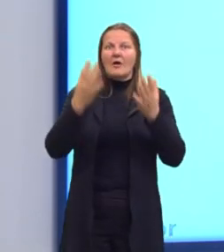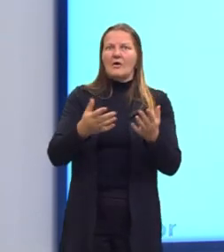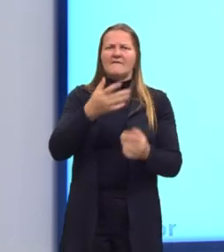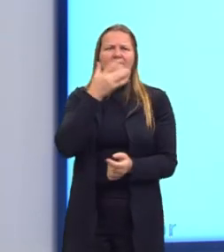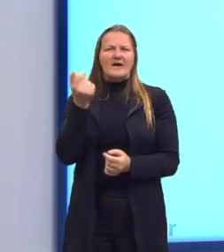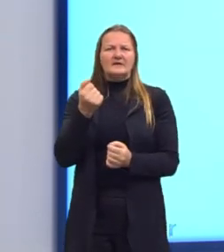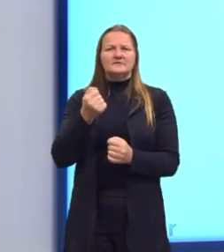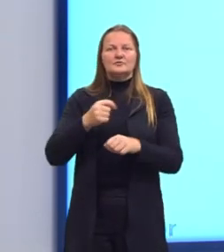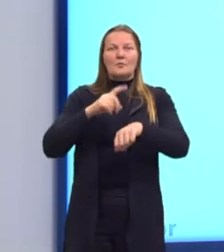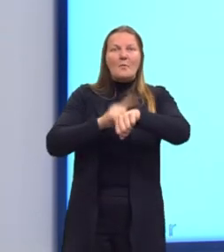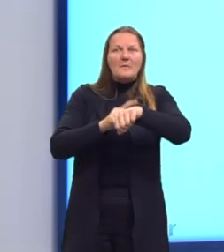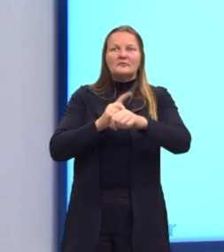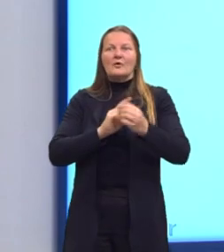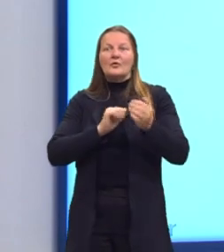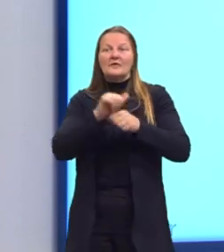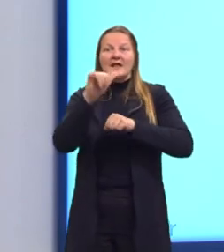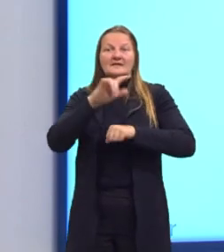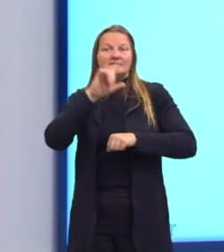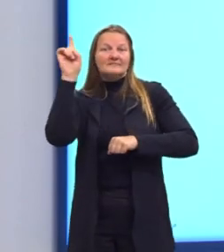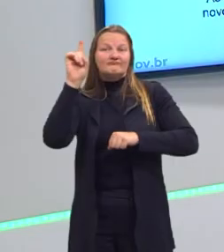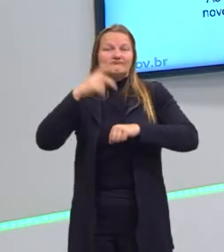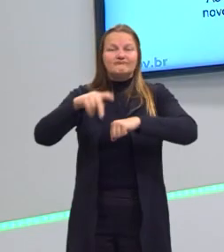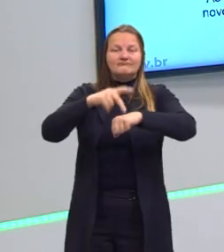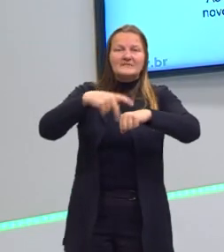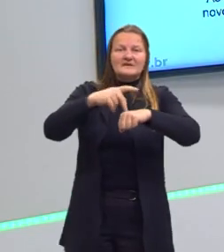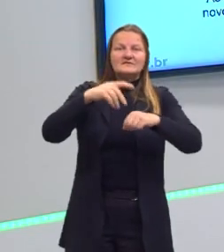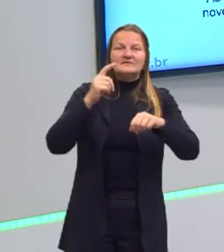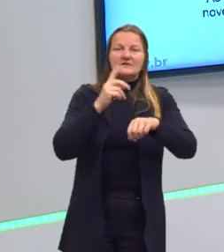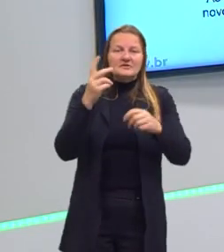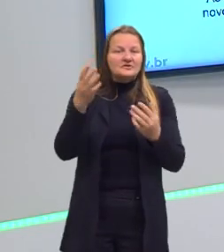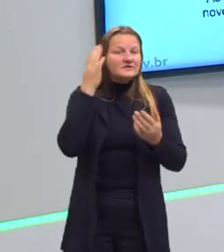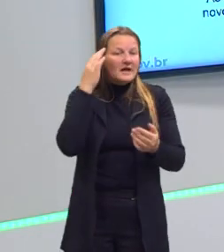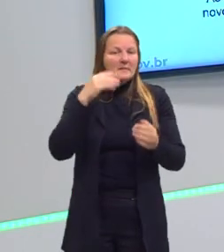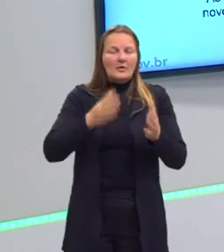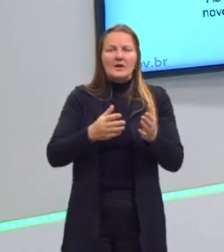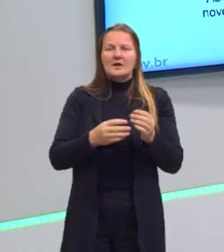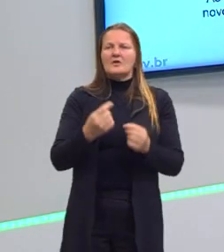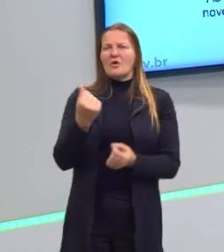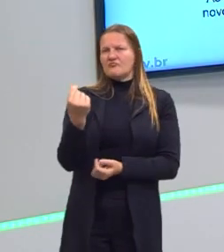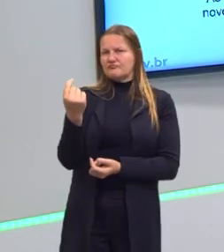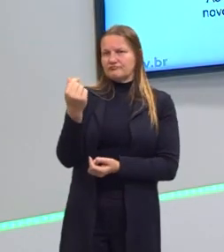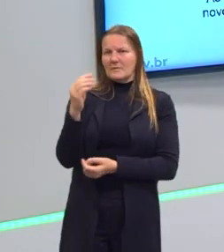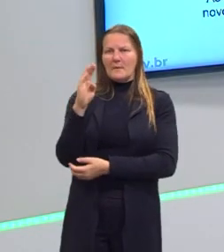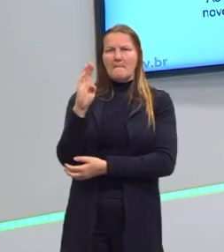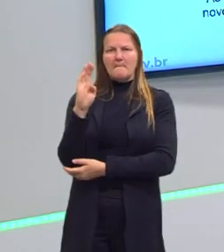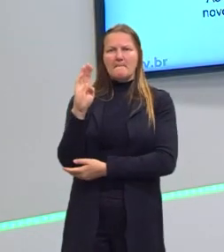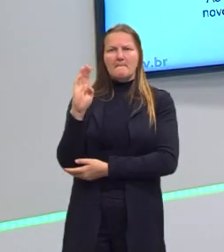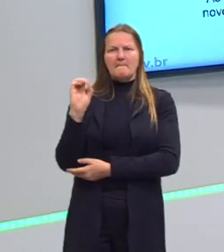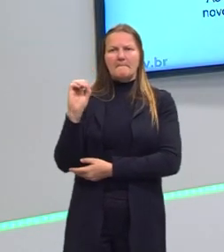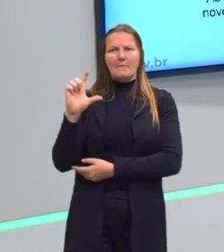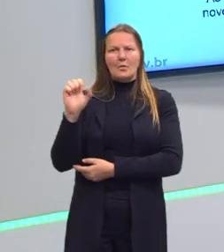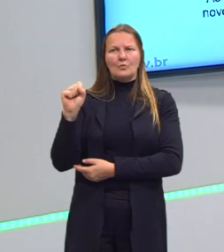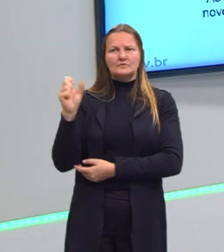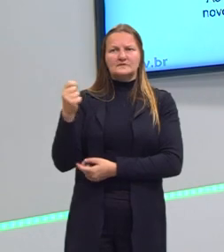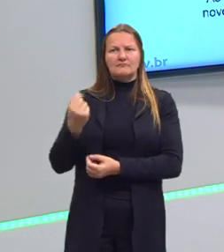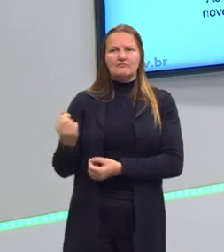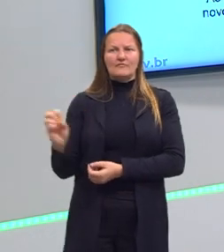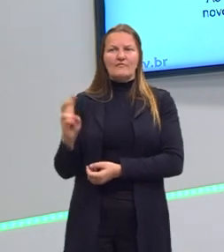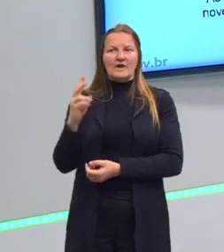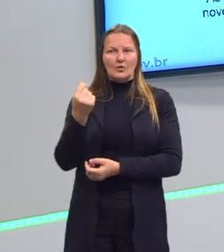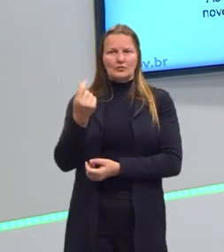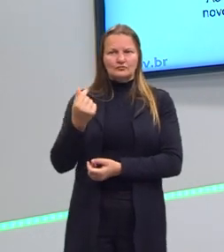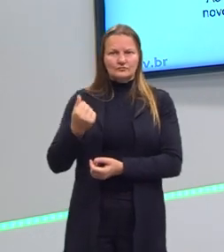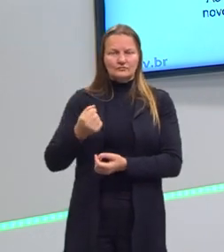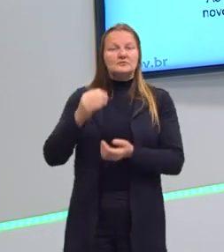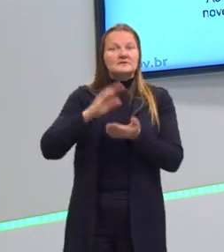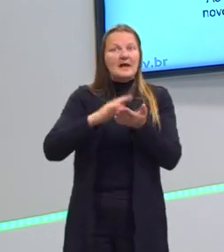Hoje é instantâneo. Nós sabemos as questões da Bolsa de Valor, as questões econômicas, é instantâneo o que está acontecendo no mundo afora.